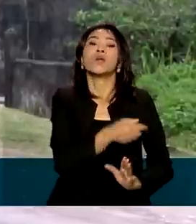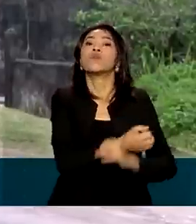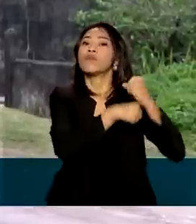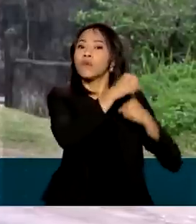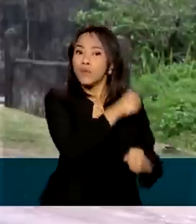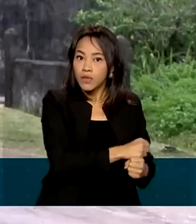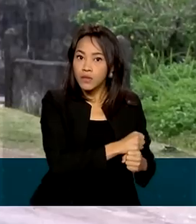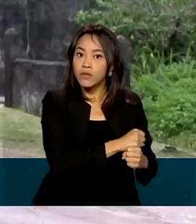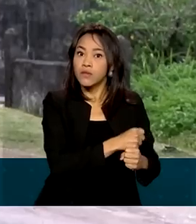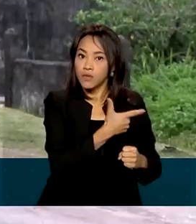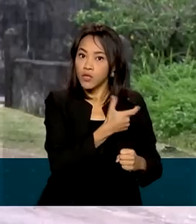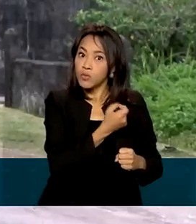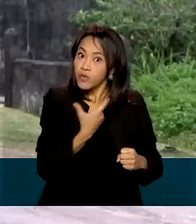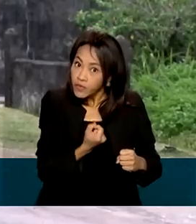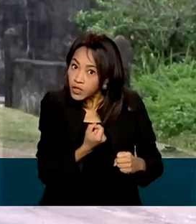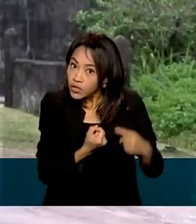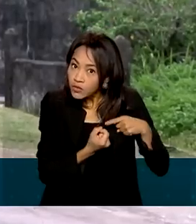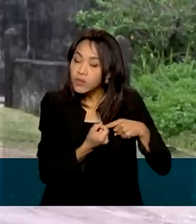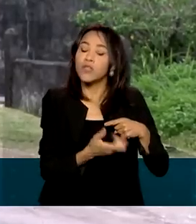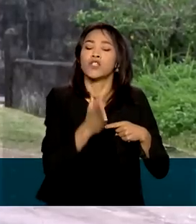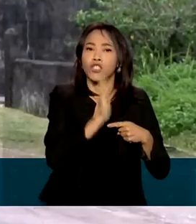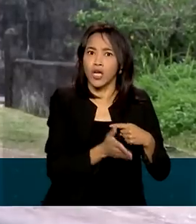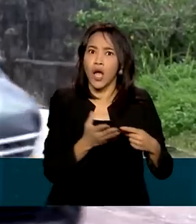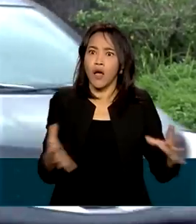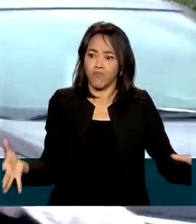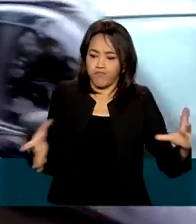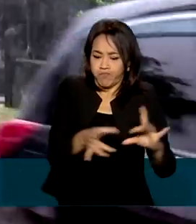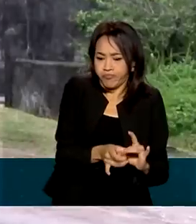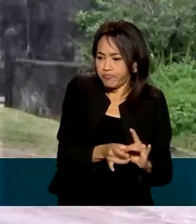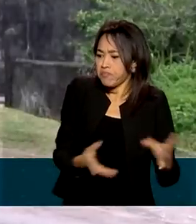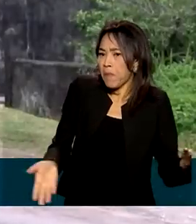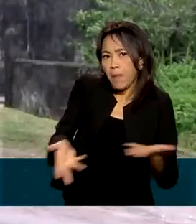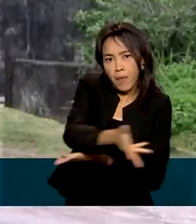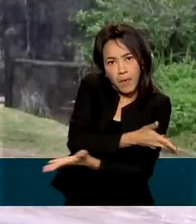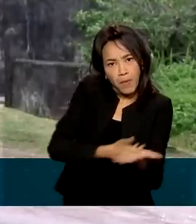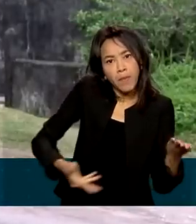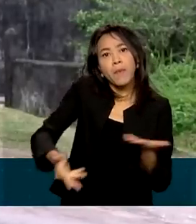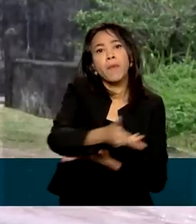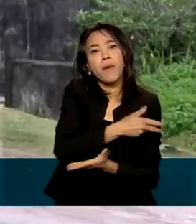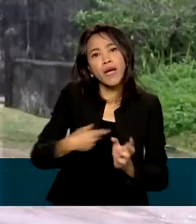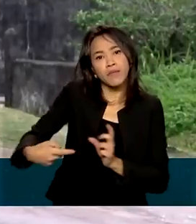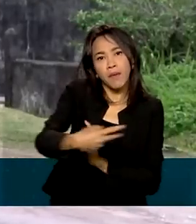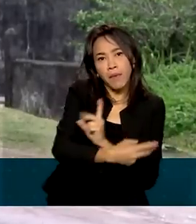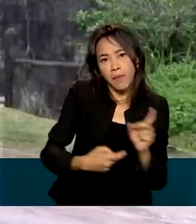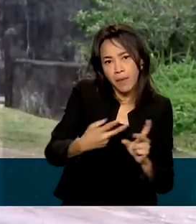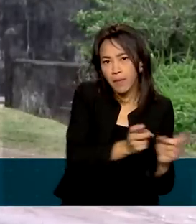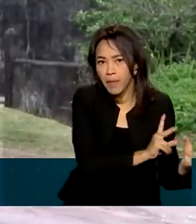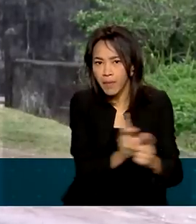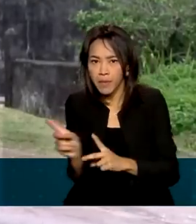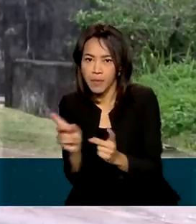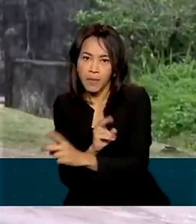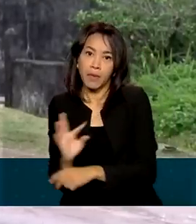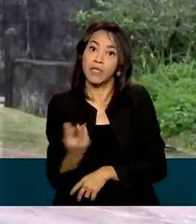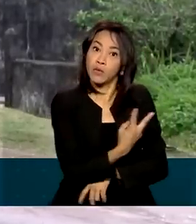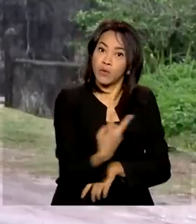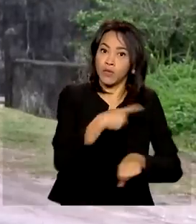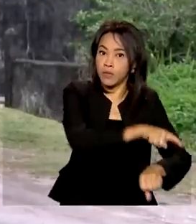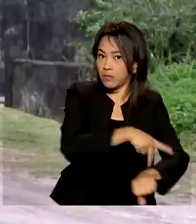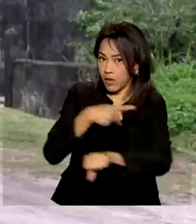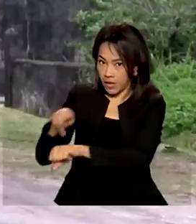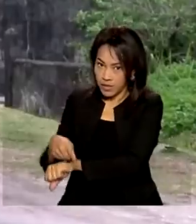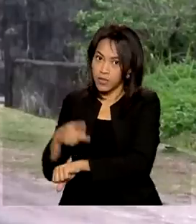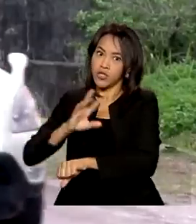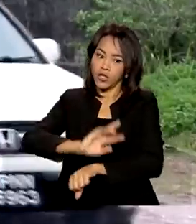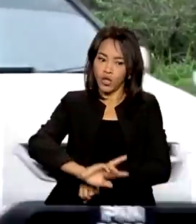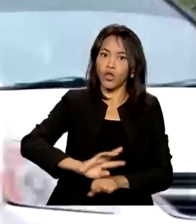cenário já ampliou as relações entre os dois países. O intercâmbio comercial entre Brasil e Guiana mais do que